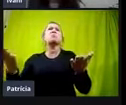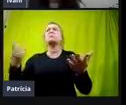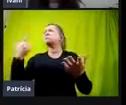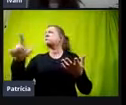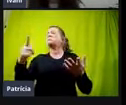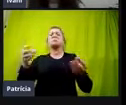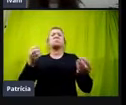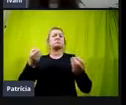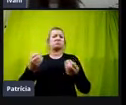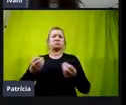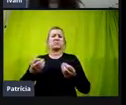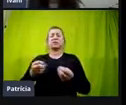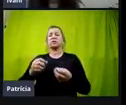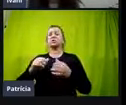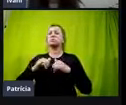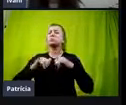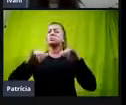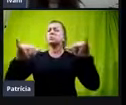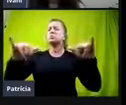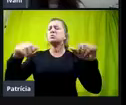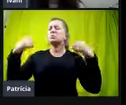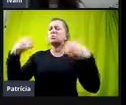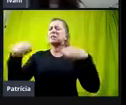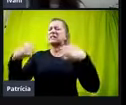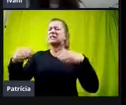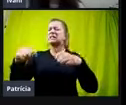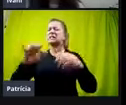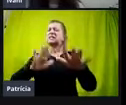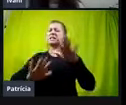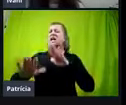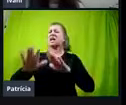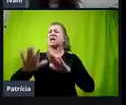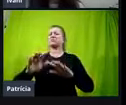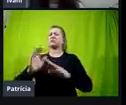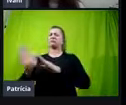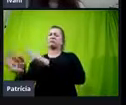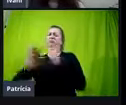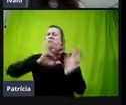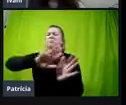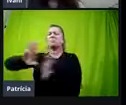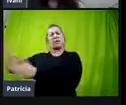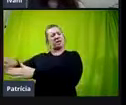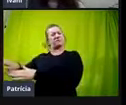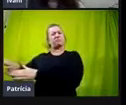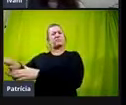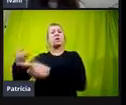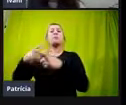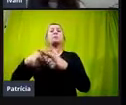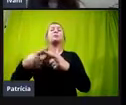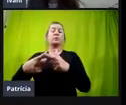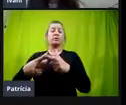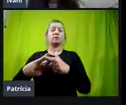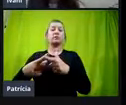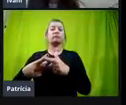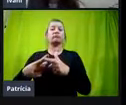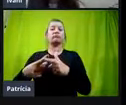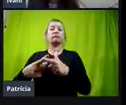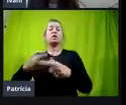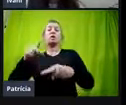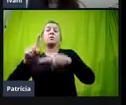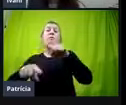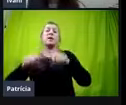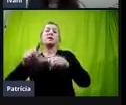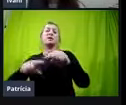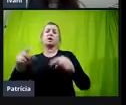discurso que a gente precisa, às vezes, deixar um pouquinho de lado, né, por quê? Porque o recurso sozinho, ele não